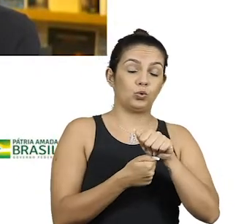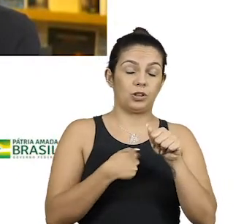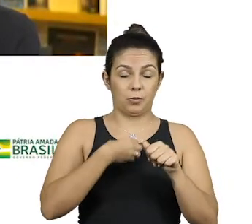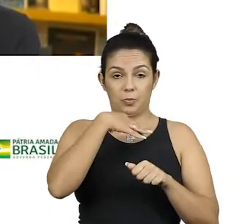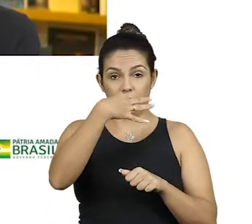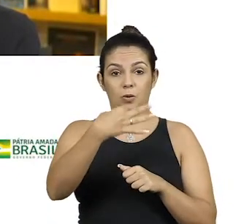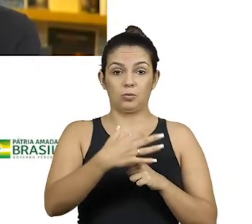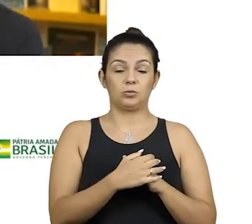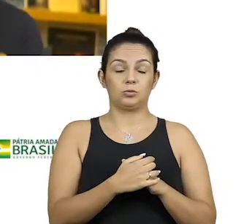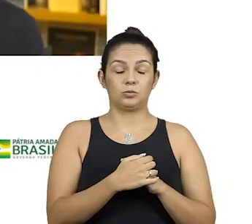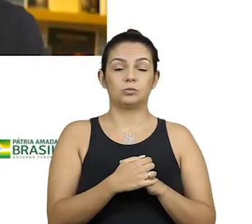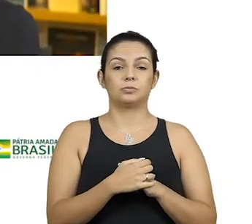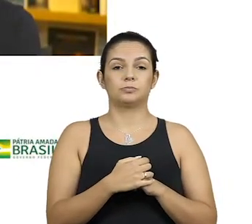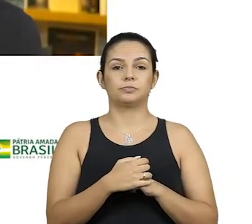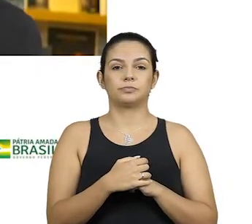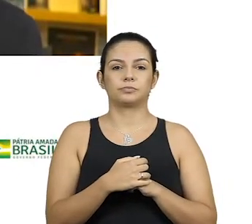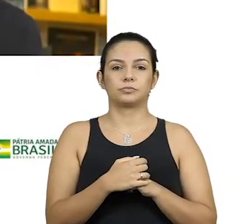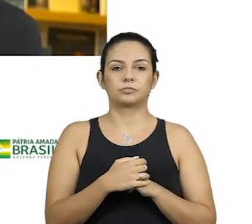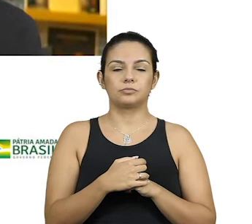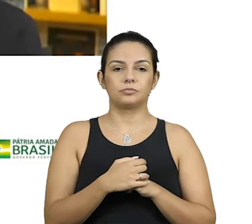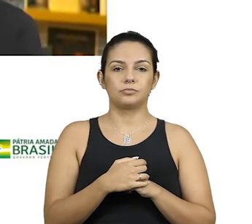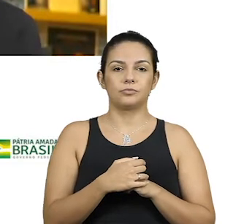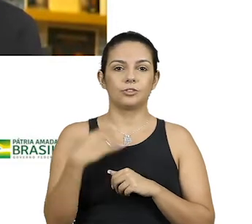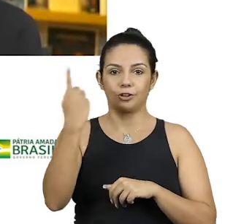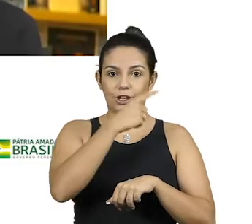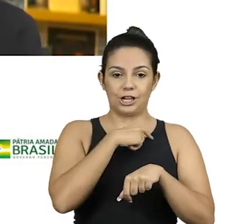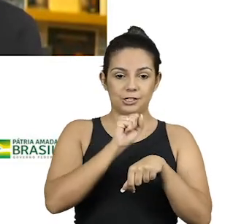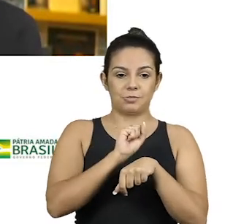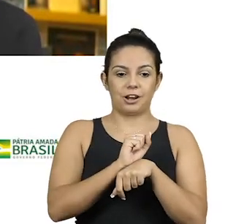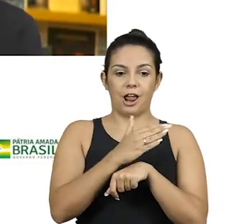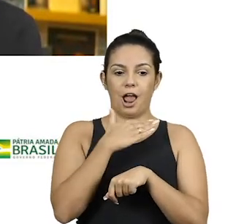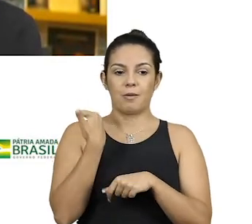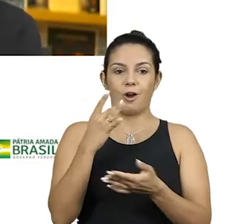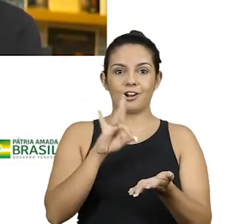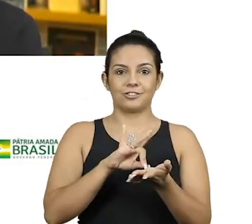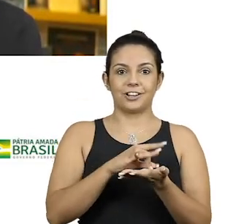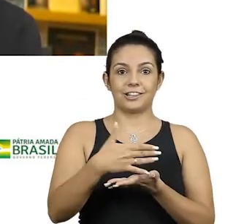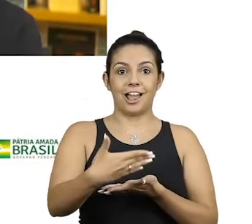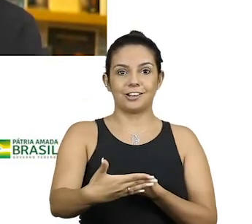na minha opinião, a véspera da morte é presente de verdade?